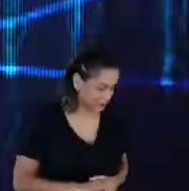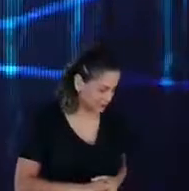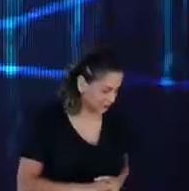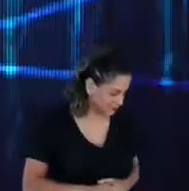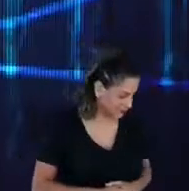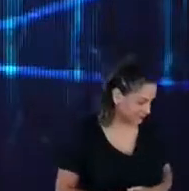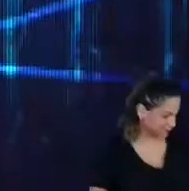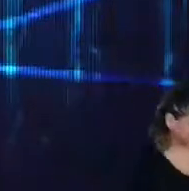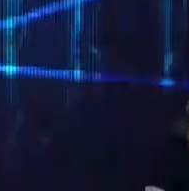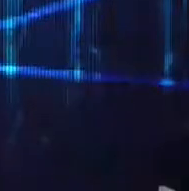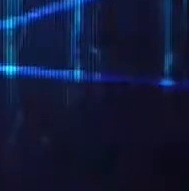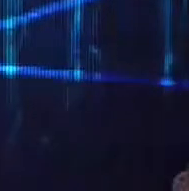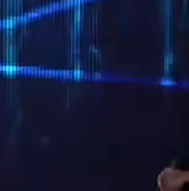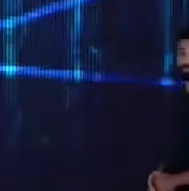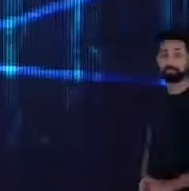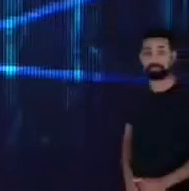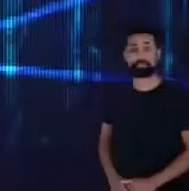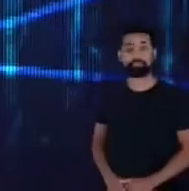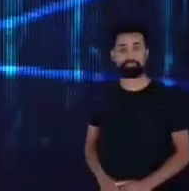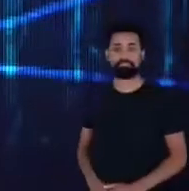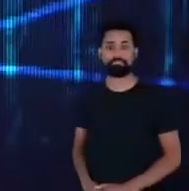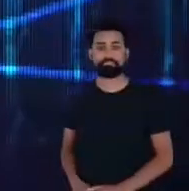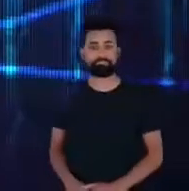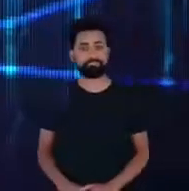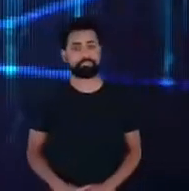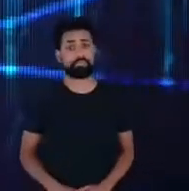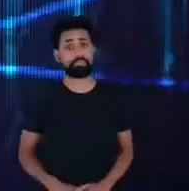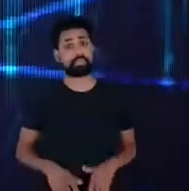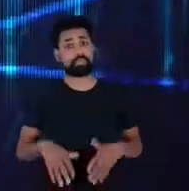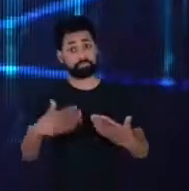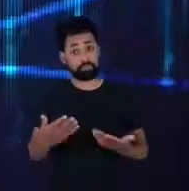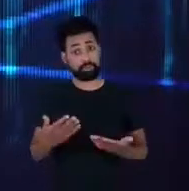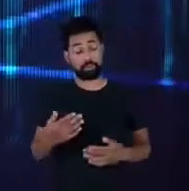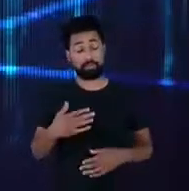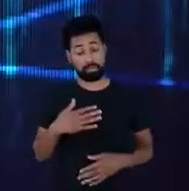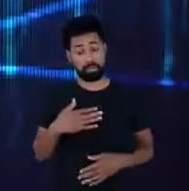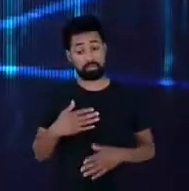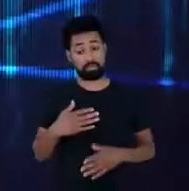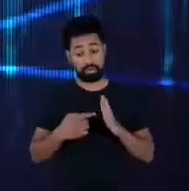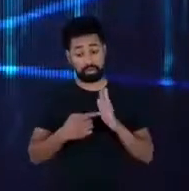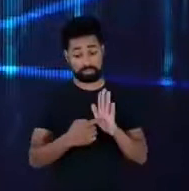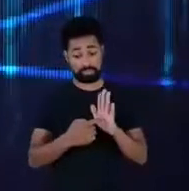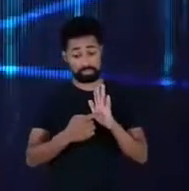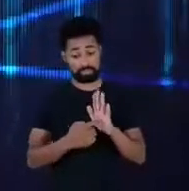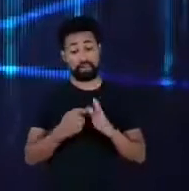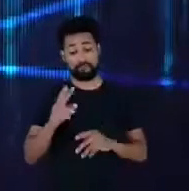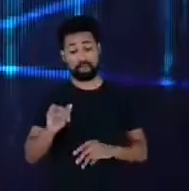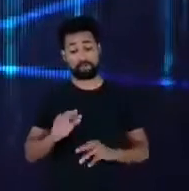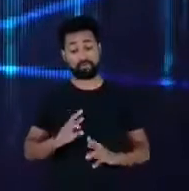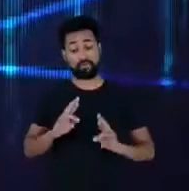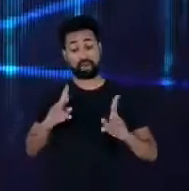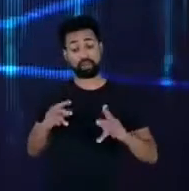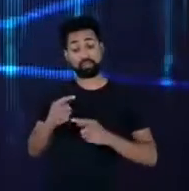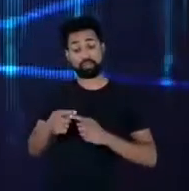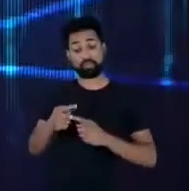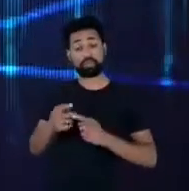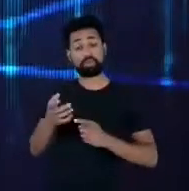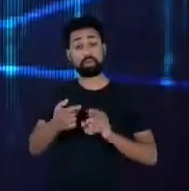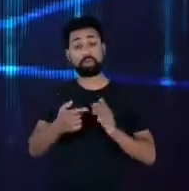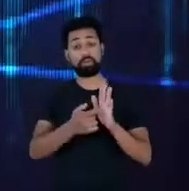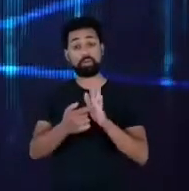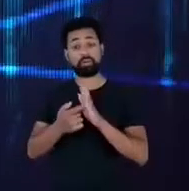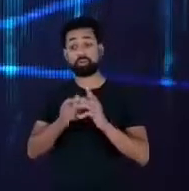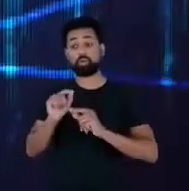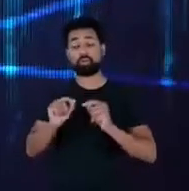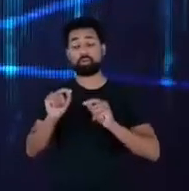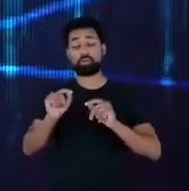A minha apresentação, eu estruturei ela um pouquinho diferente porque eu acho que a gente quer ressaltar aqui o papel da eficiência